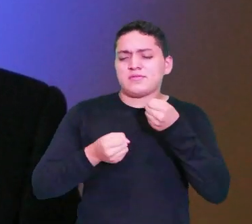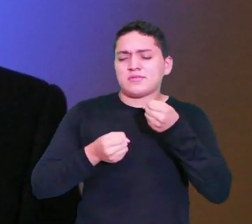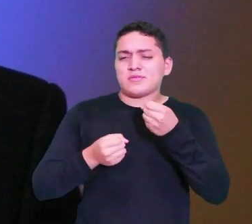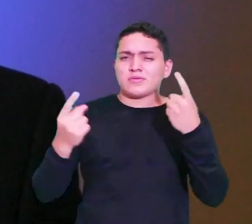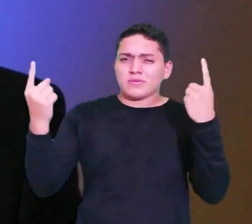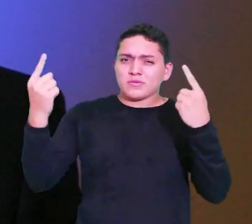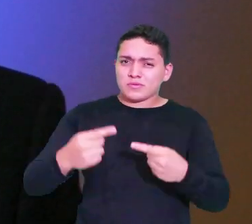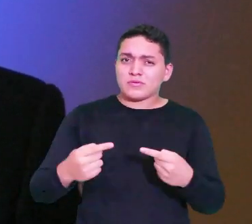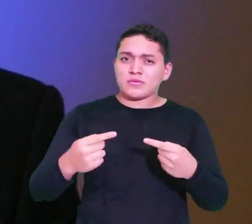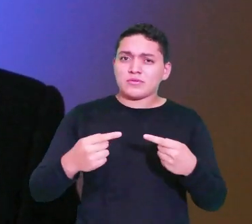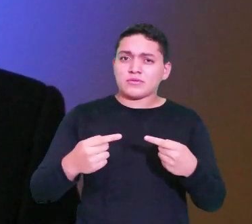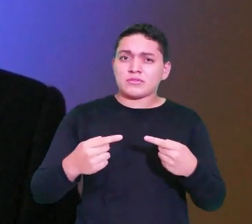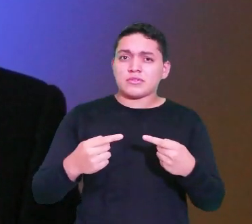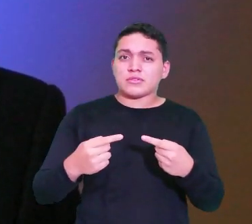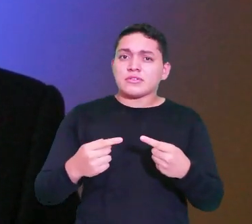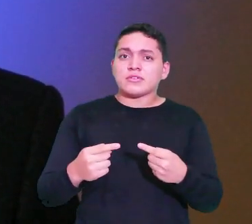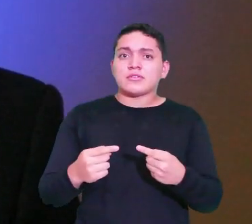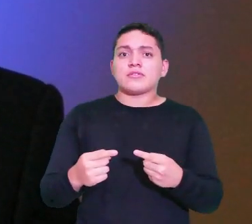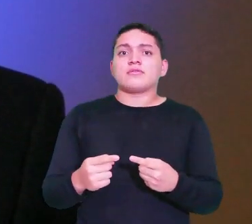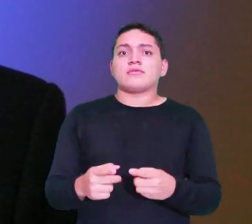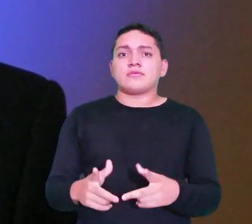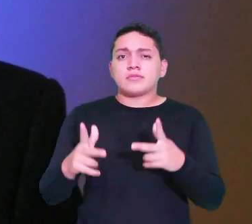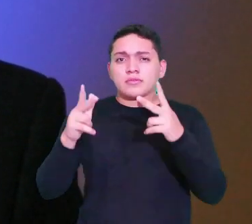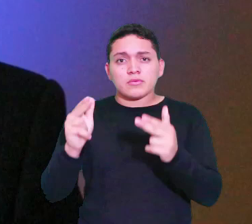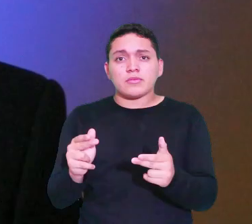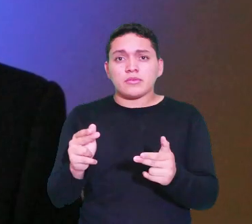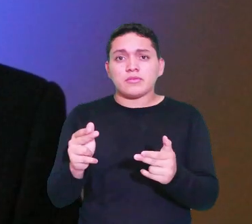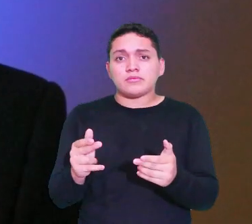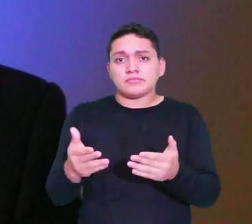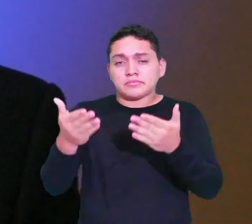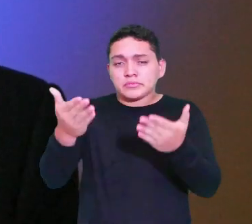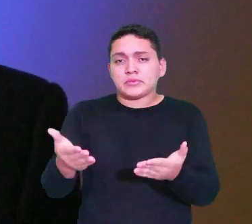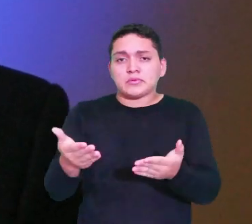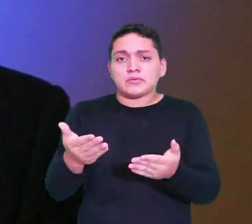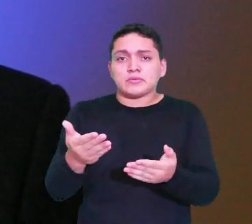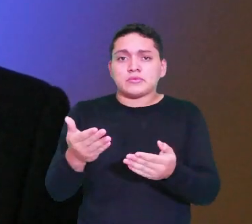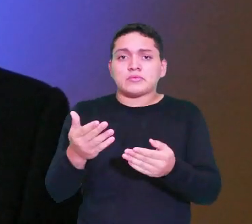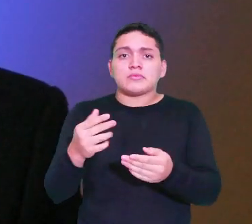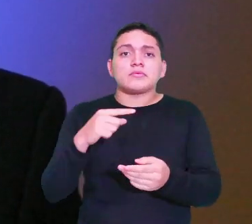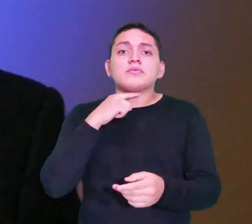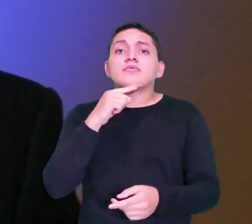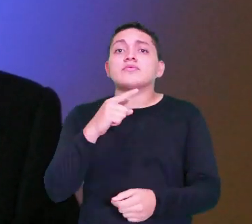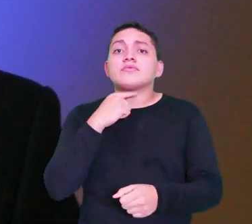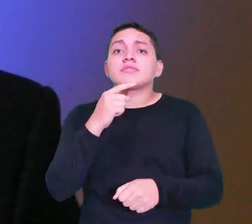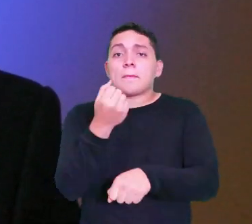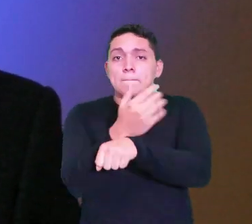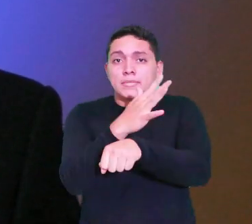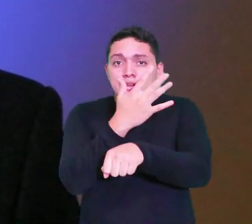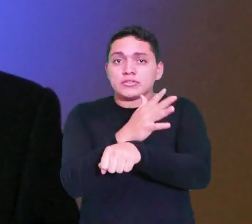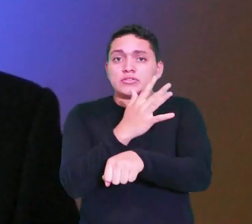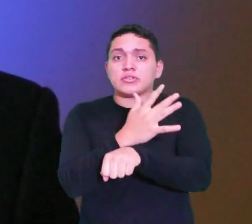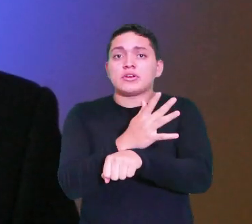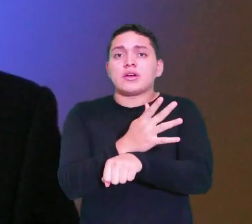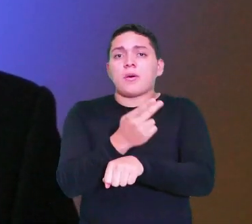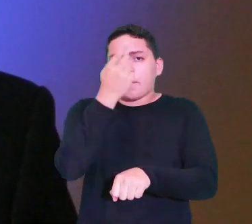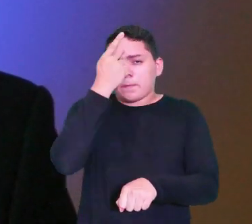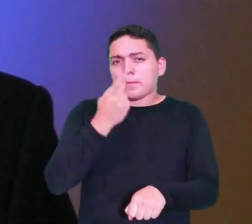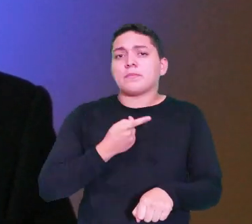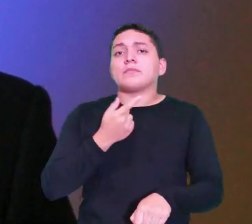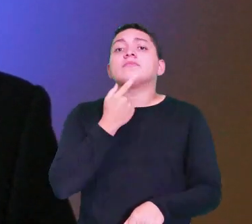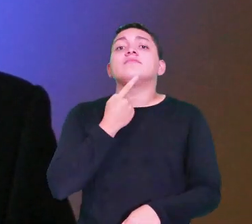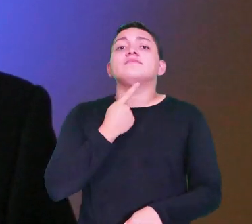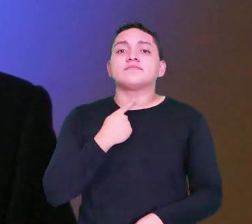todo, de modo que vocês não têm liberdade de pôr em prática o que intentam fazer. Gálatas